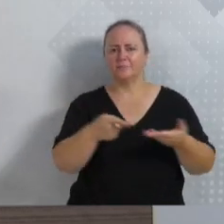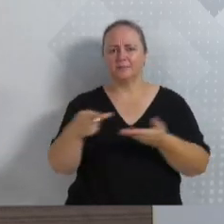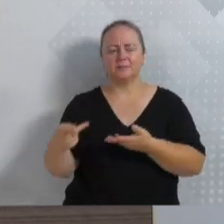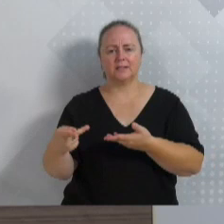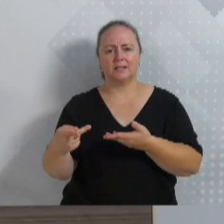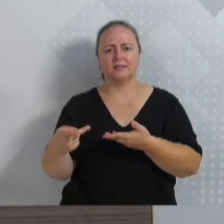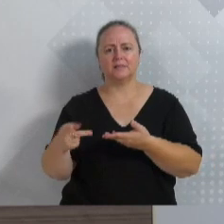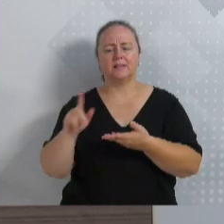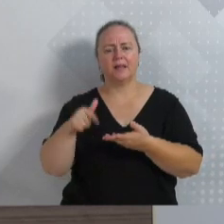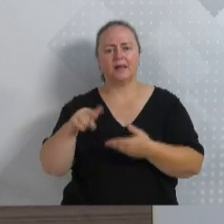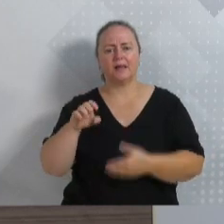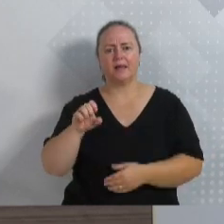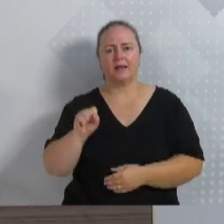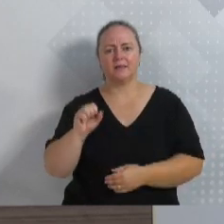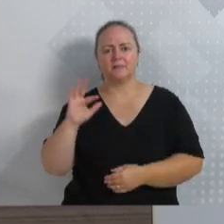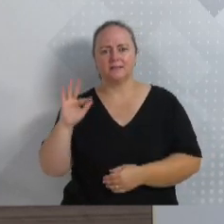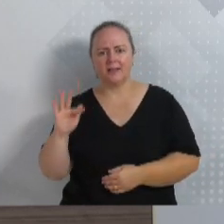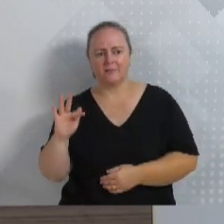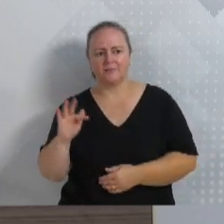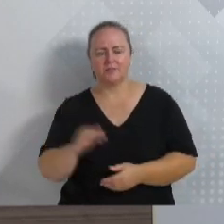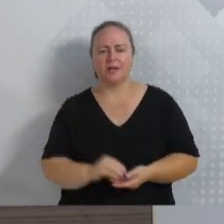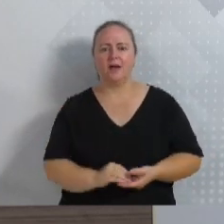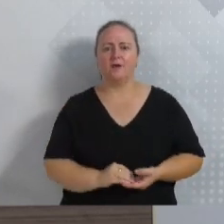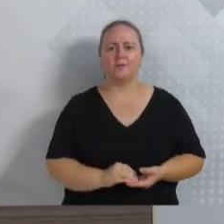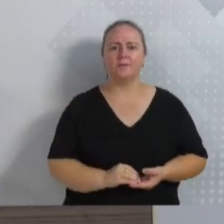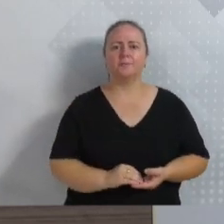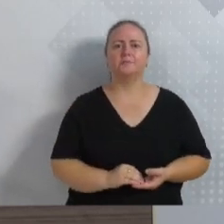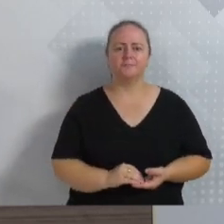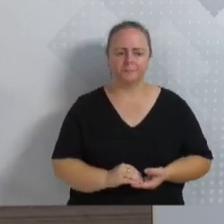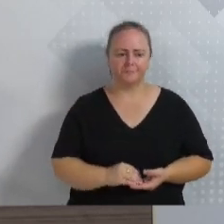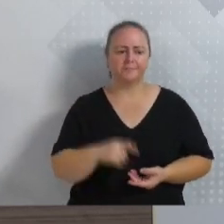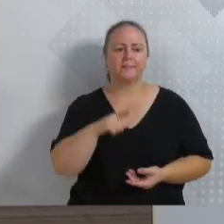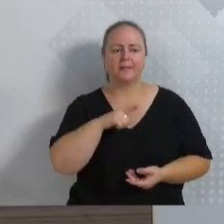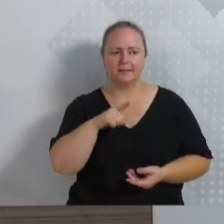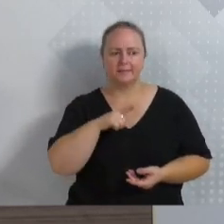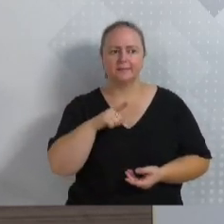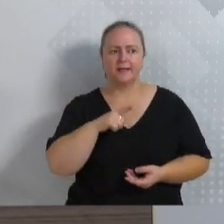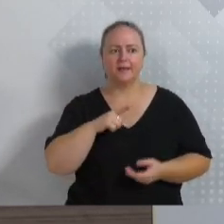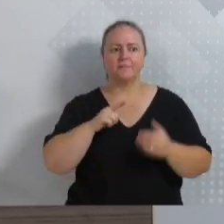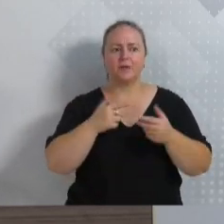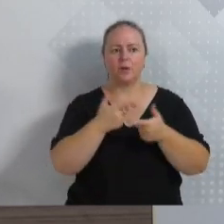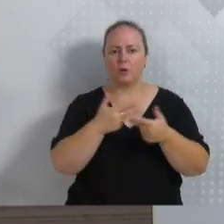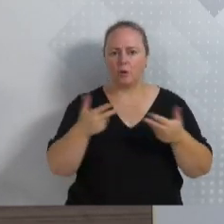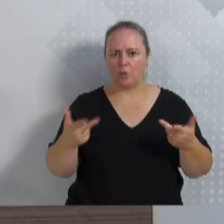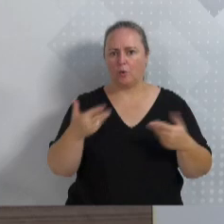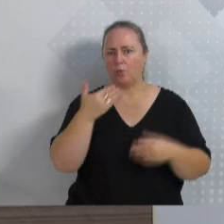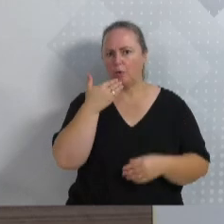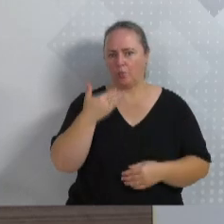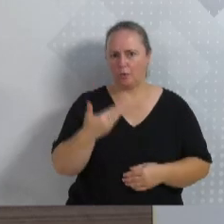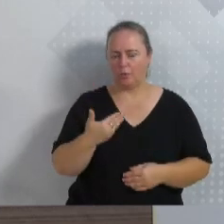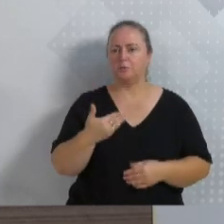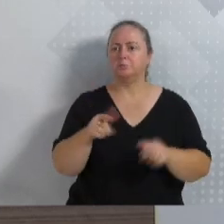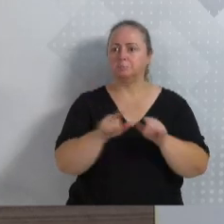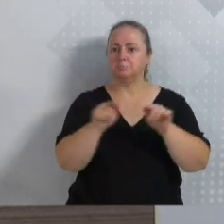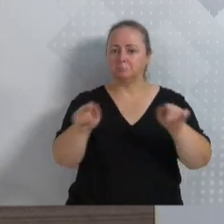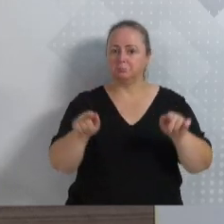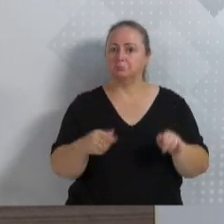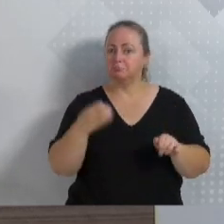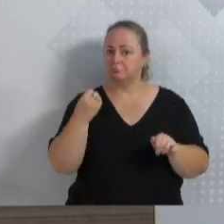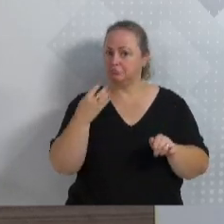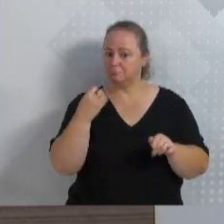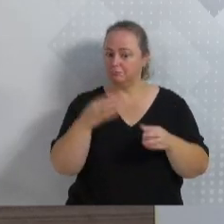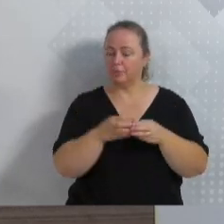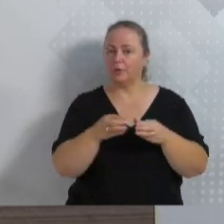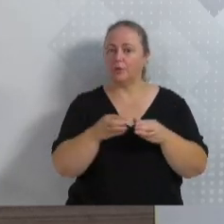Odilon de Caetano. E passaram uma demanda lá, e o pessoal do gabinete é bom, esse pessoal do gabinete é muito bom.